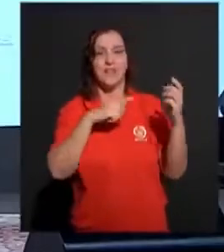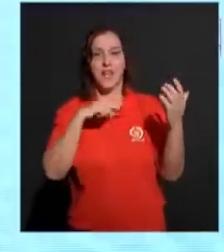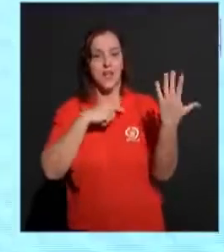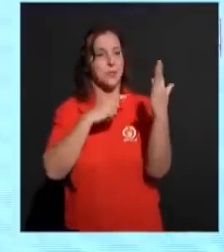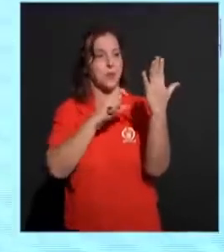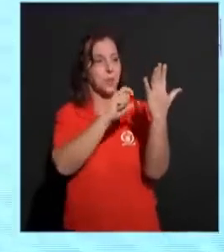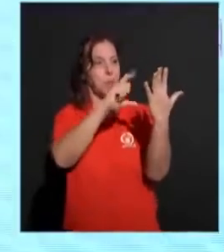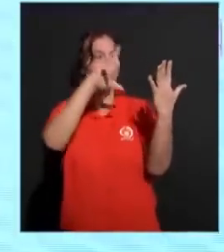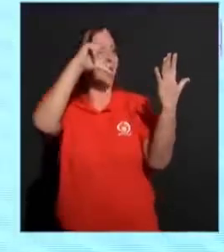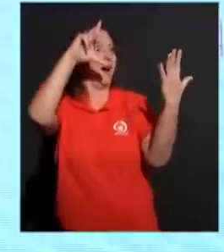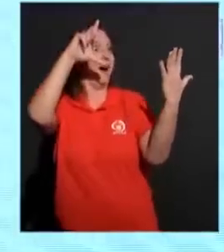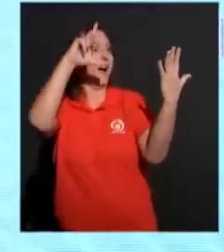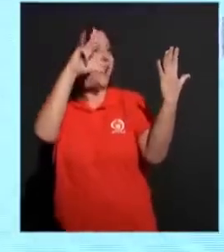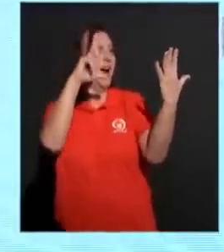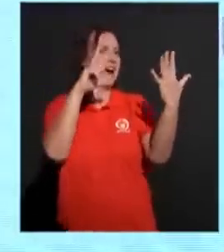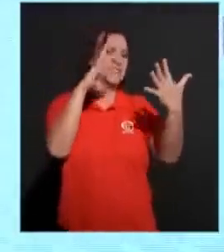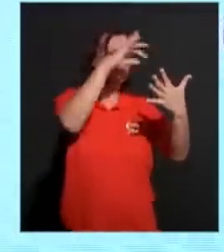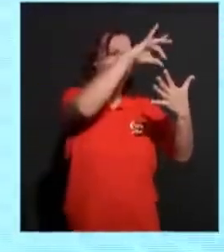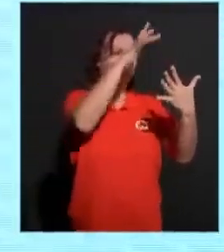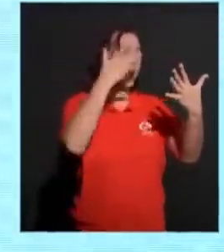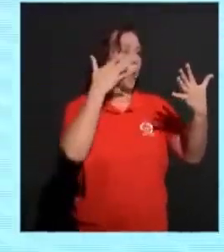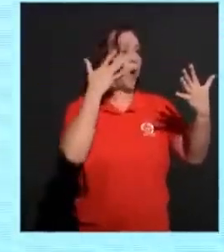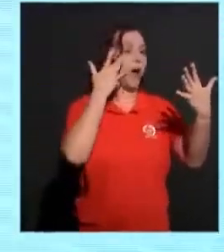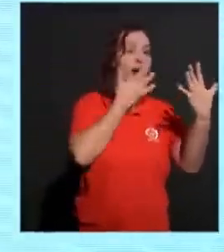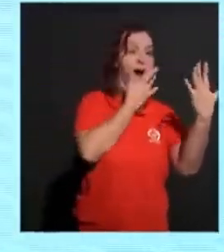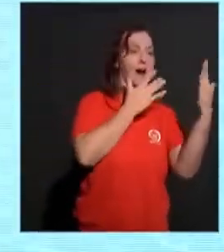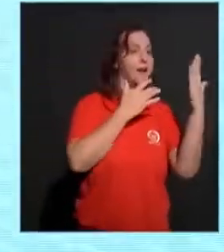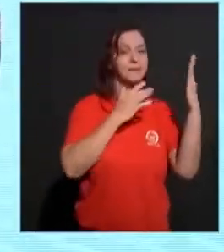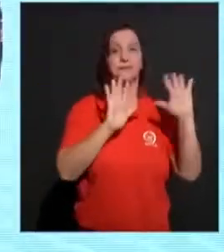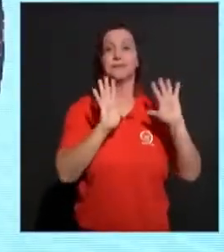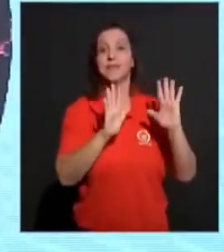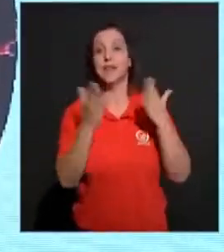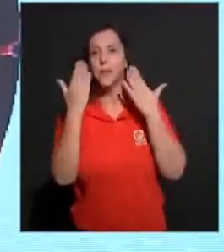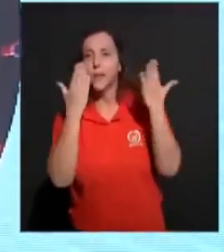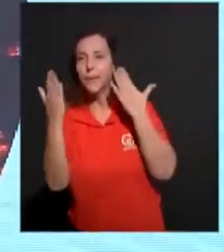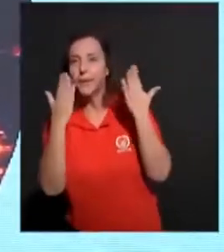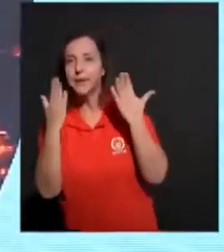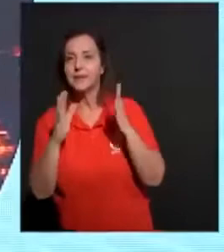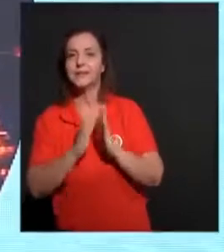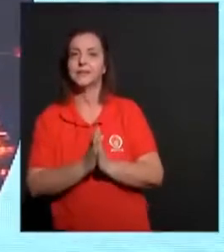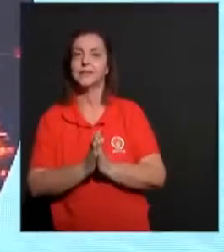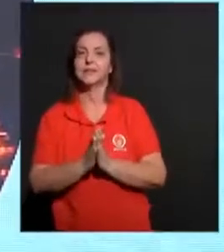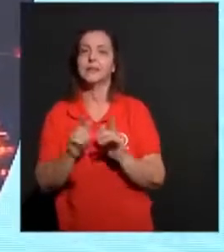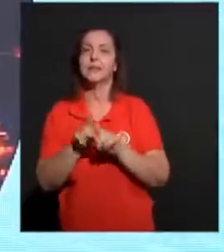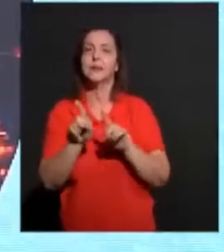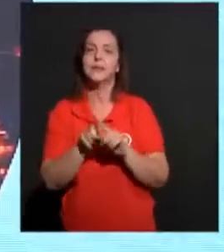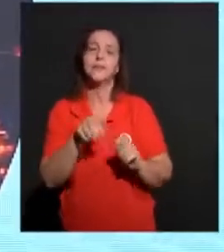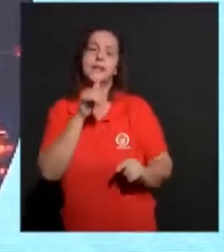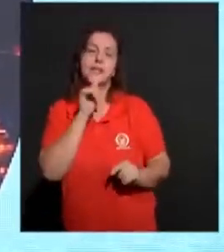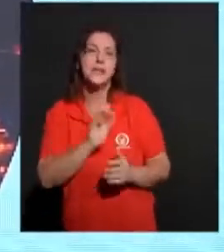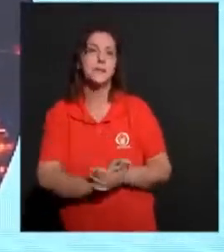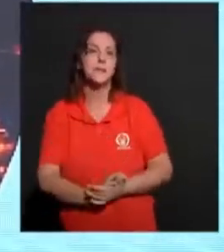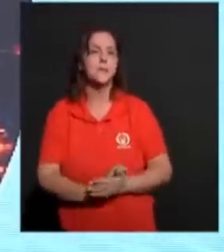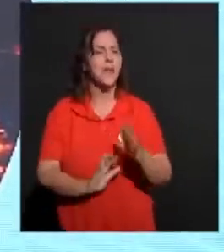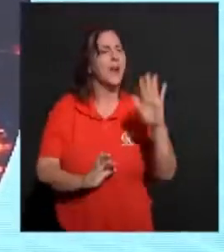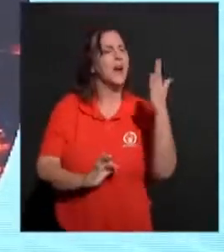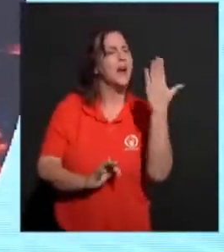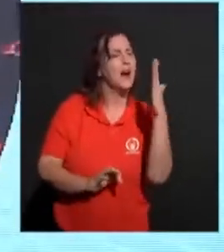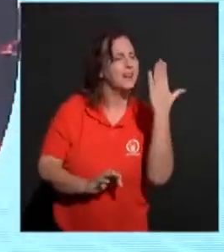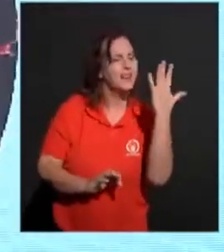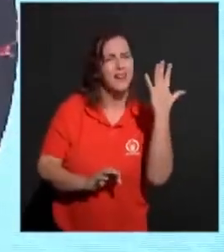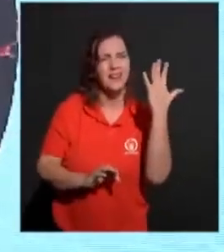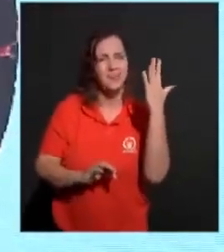Dá para ver os pequenos detalhes. Mas aqui está trazendo a ideia daquele espelho antigo. Que era um metal